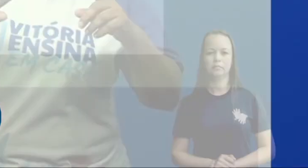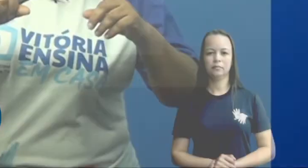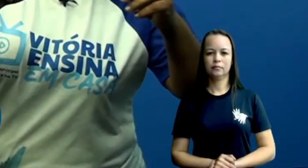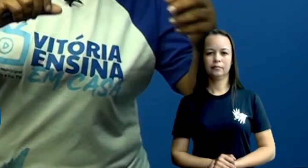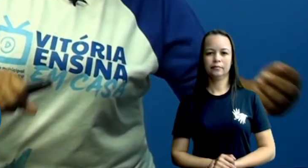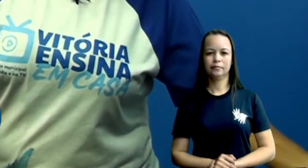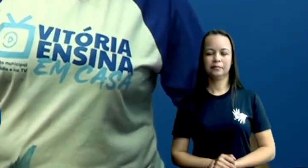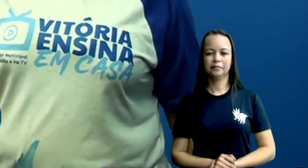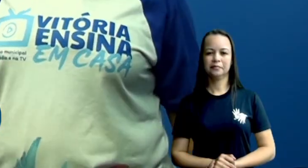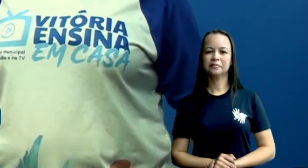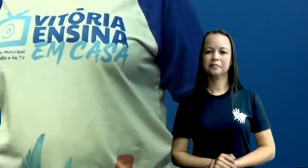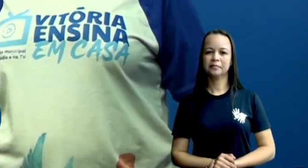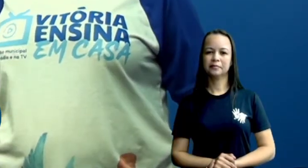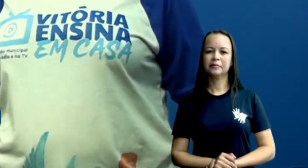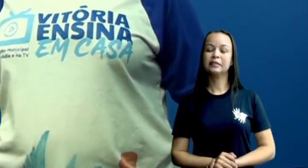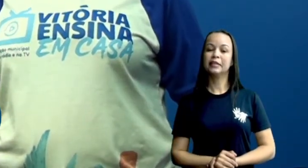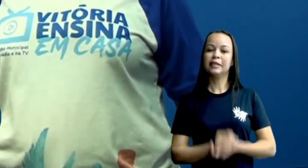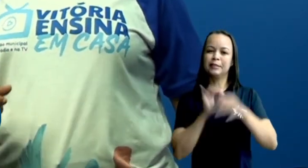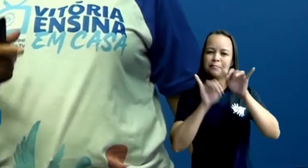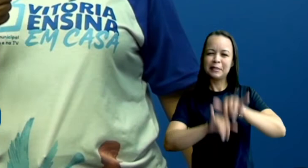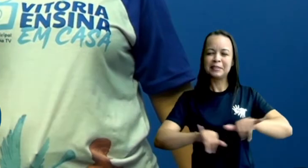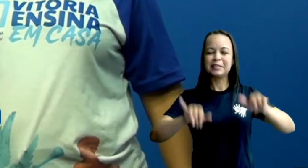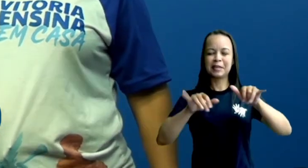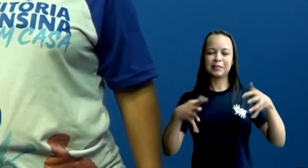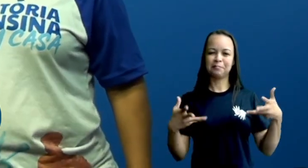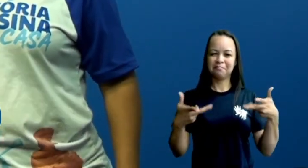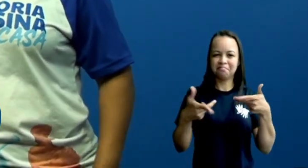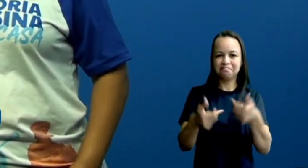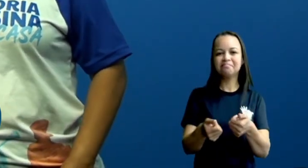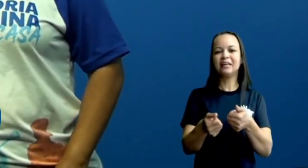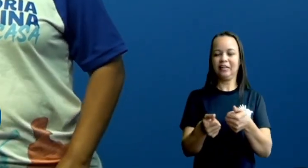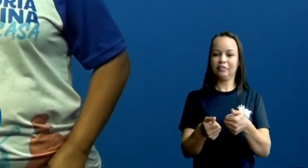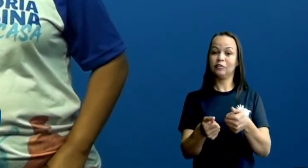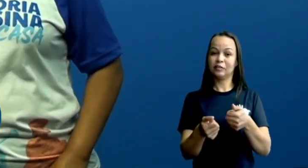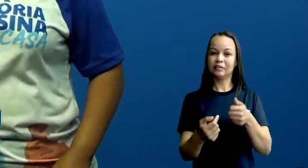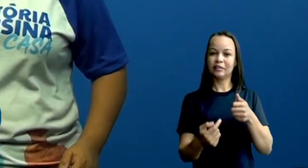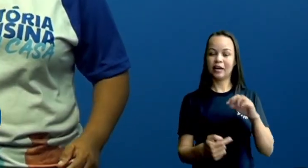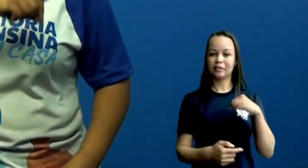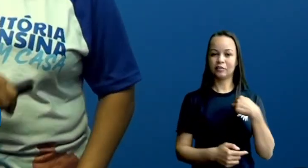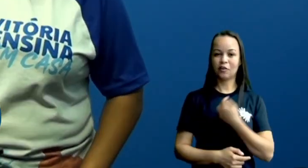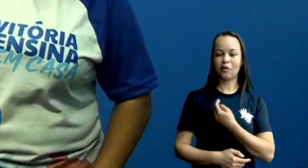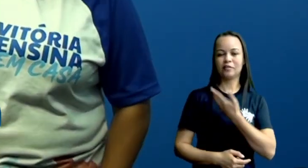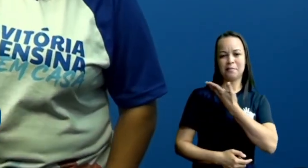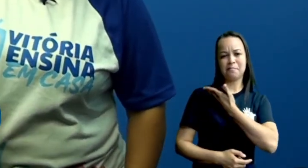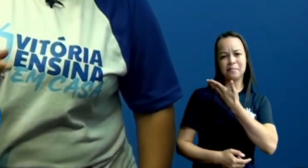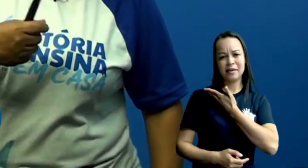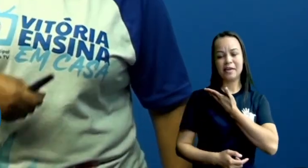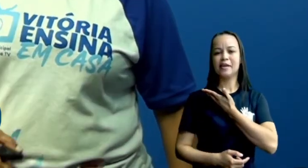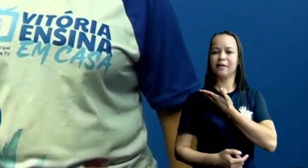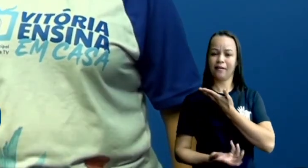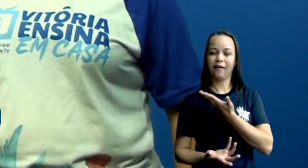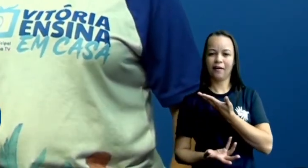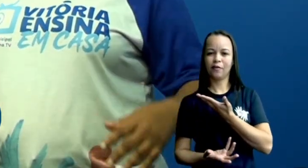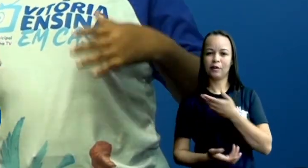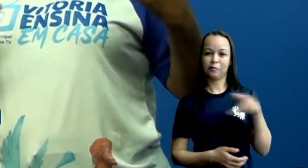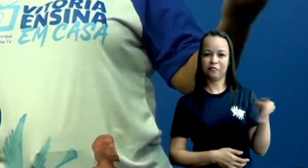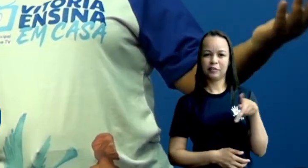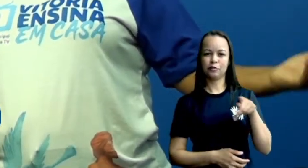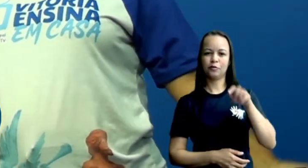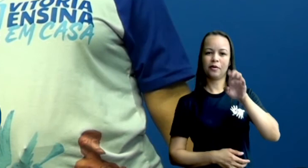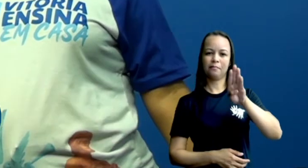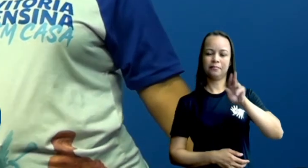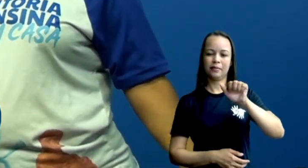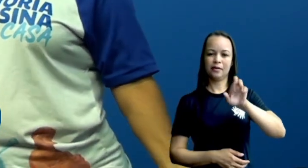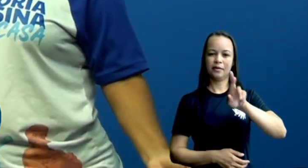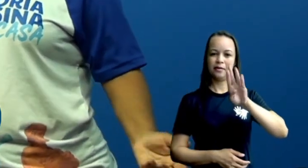Que mensagem maravilhosa não é? Trouxe a nossa amiga colega professora Bárbara né? Com